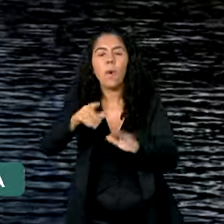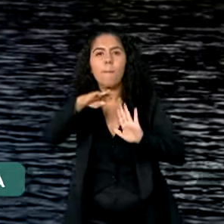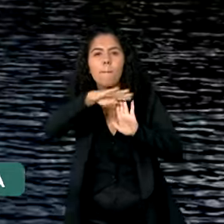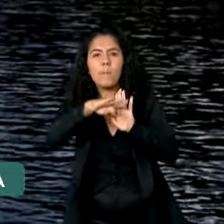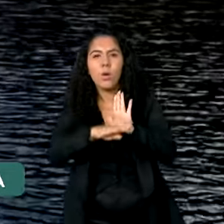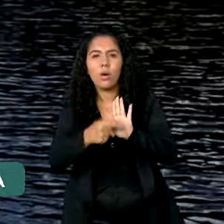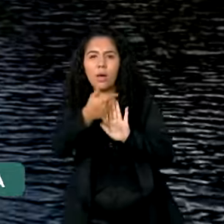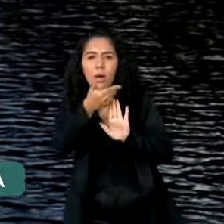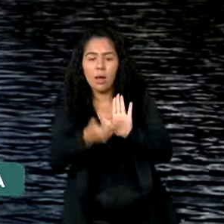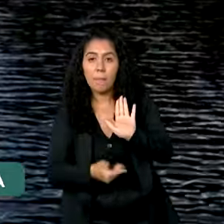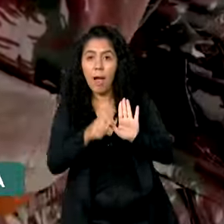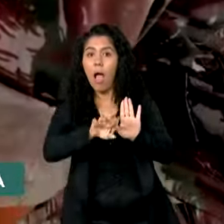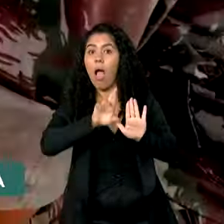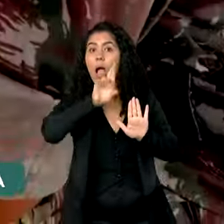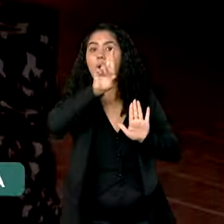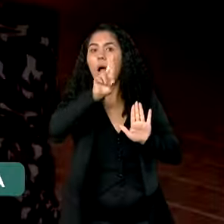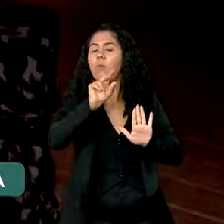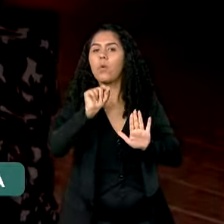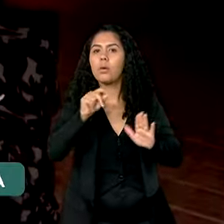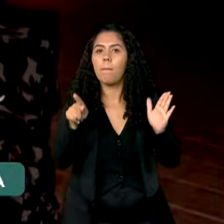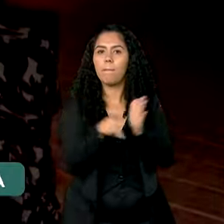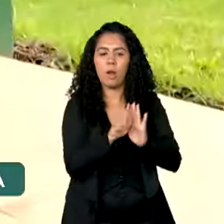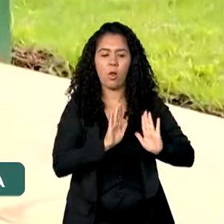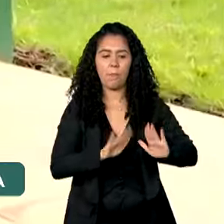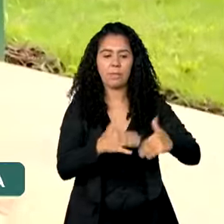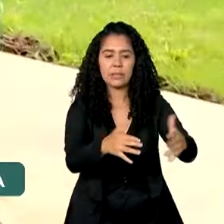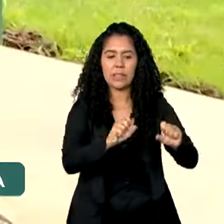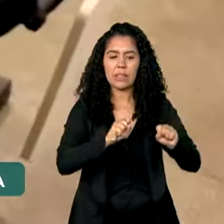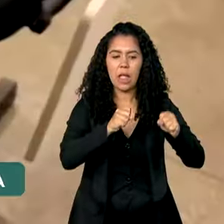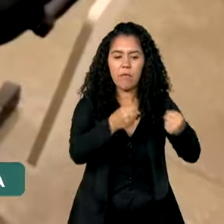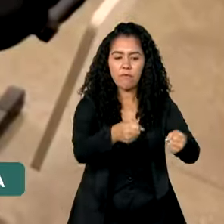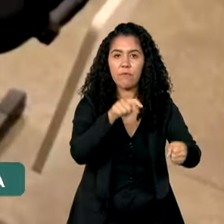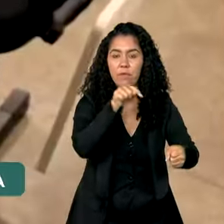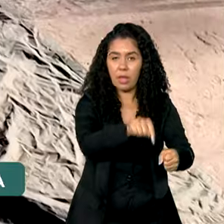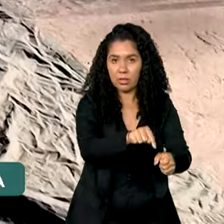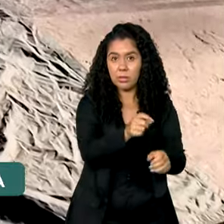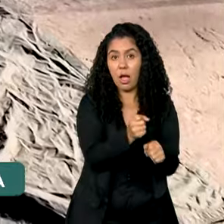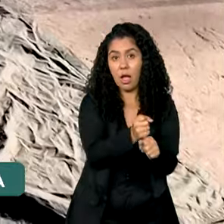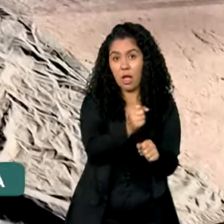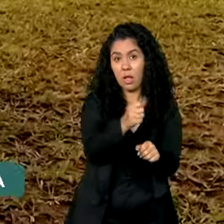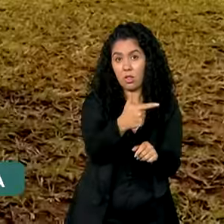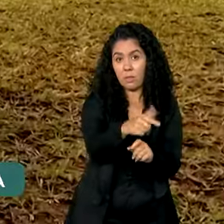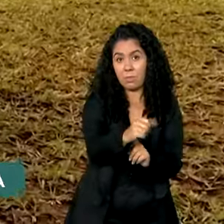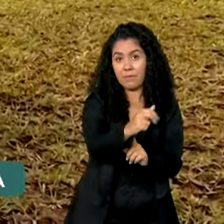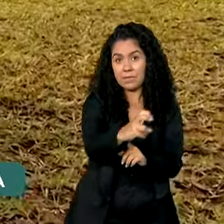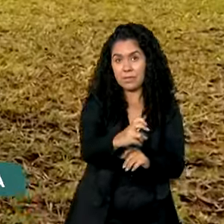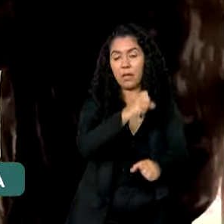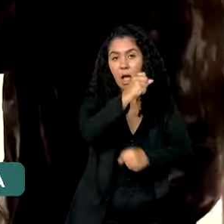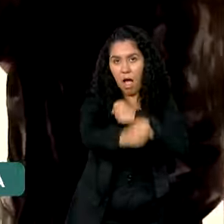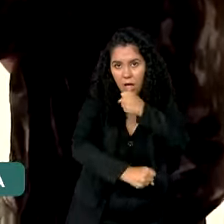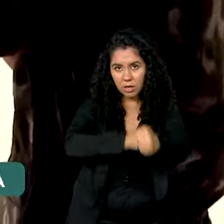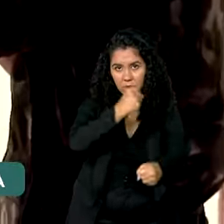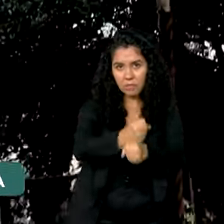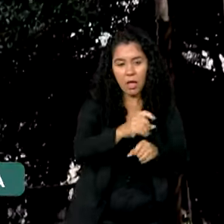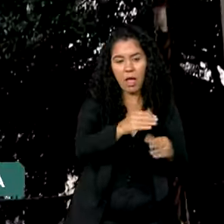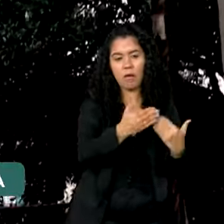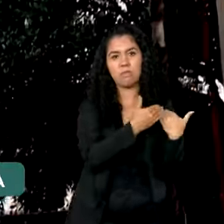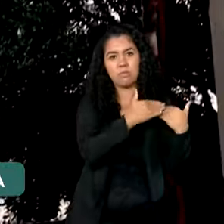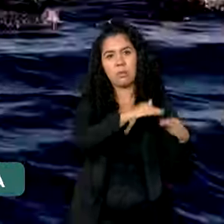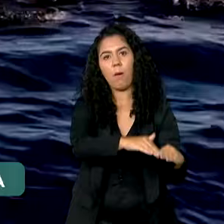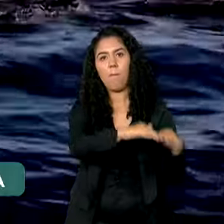era de responsabilidade do Ministério da Defesa e, em 2025, passará para o Ministério da